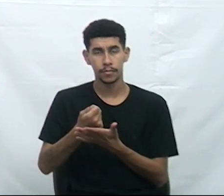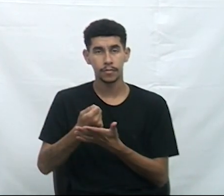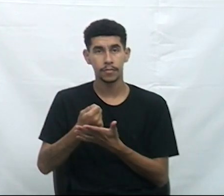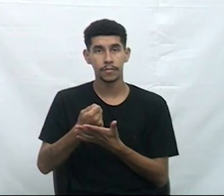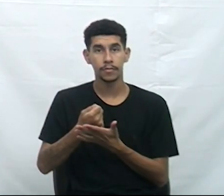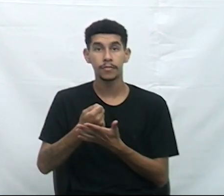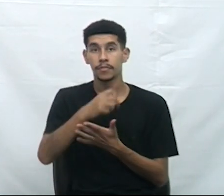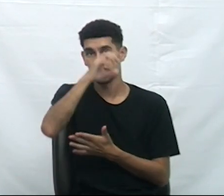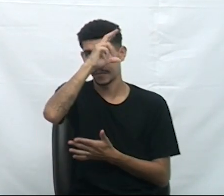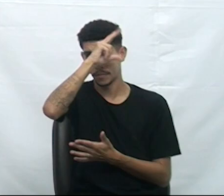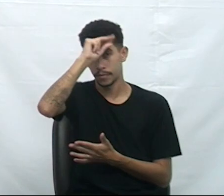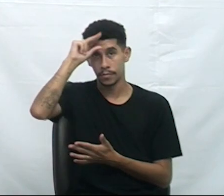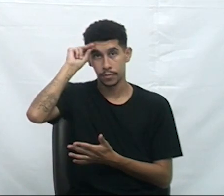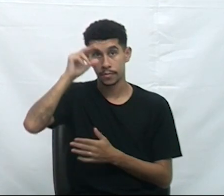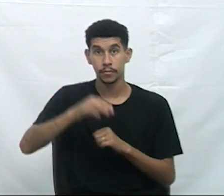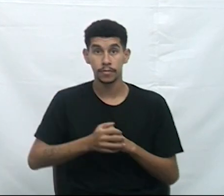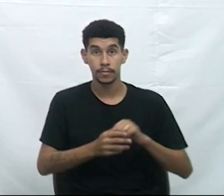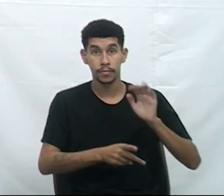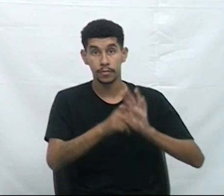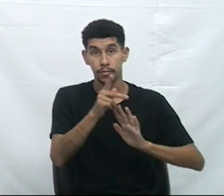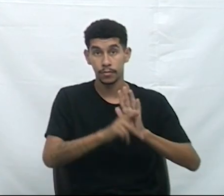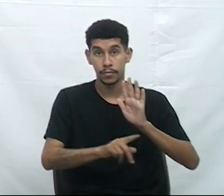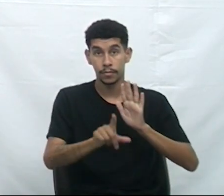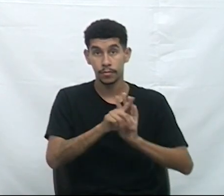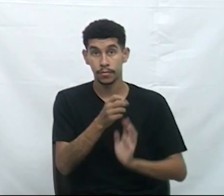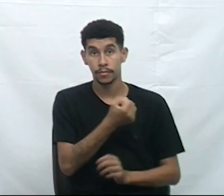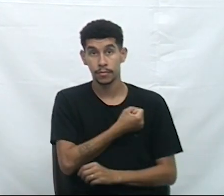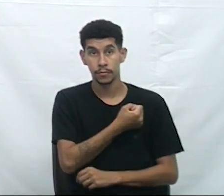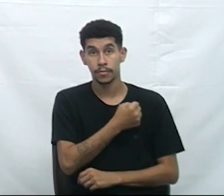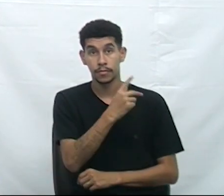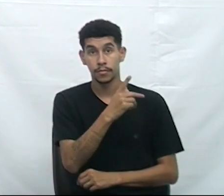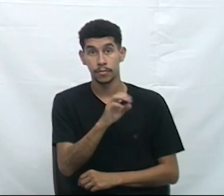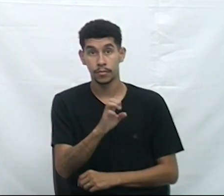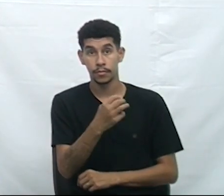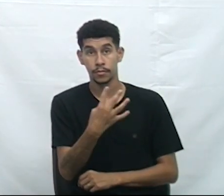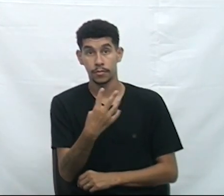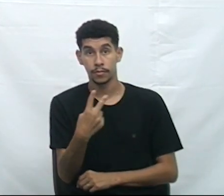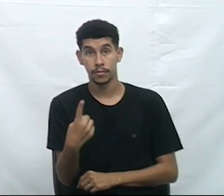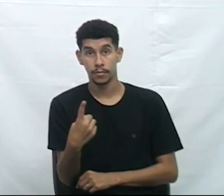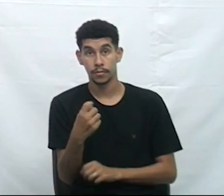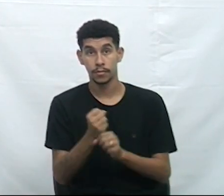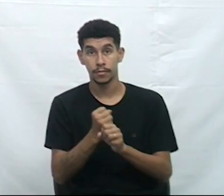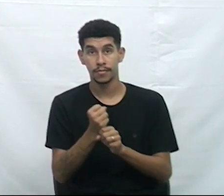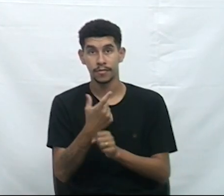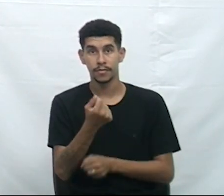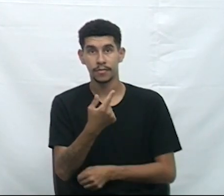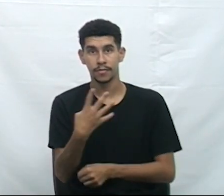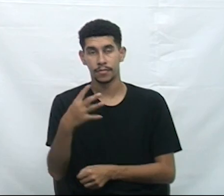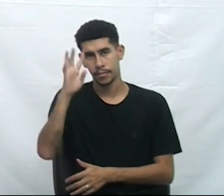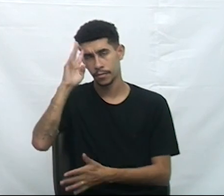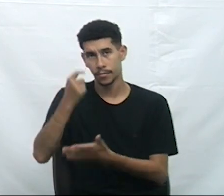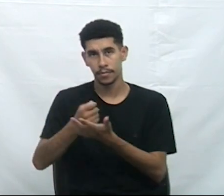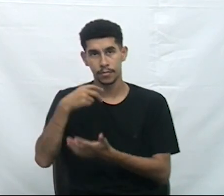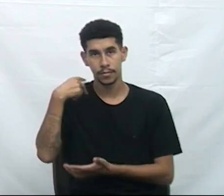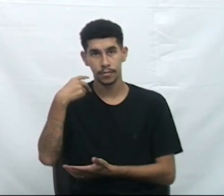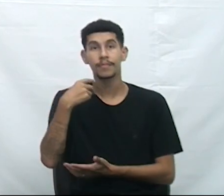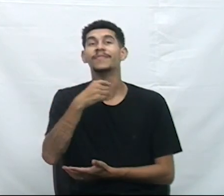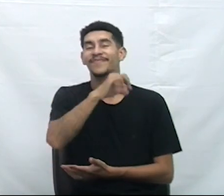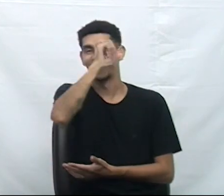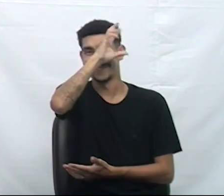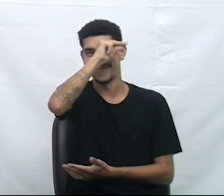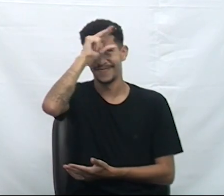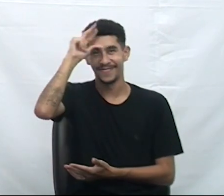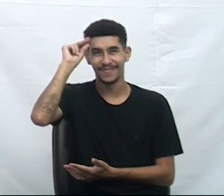Executivo Municipal. Projeto de lei número PE 41 de 2024, de autoria do chefe do Poder Executivo